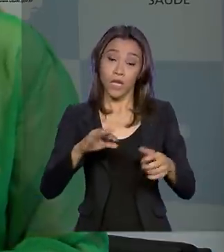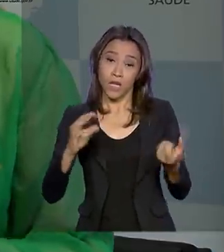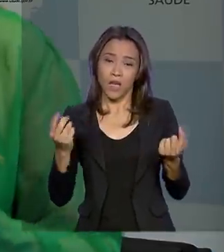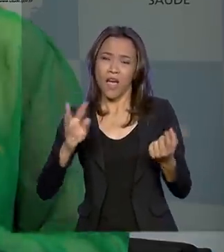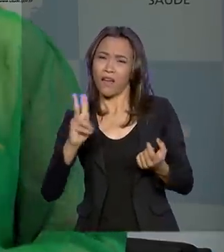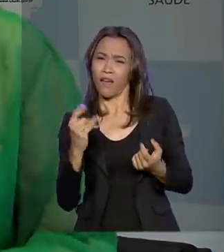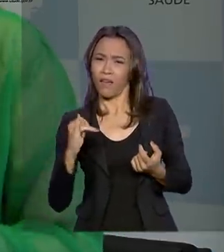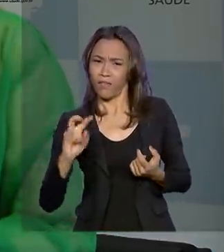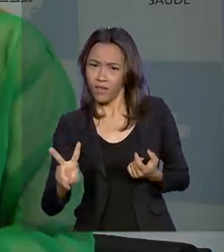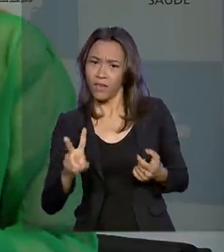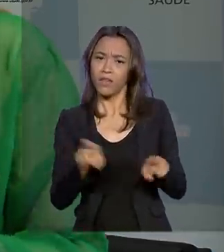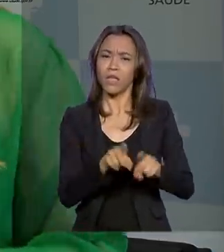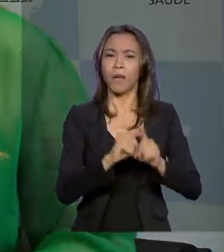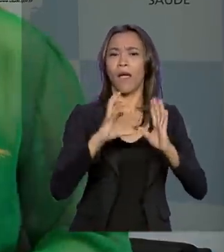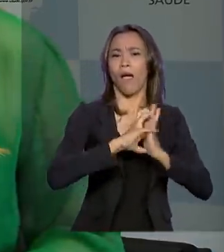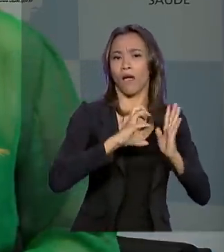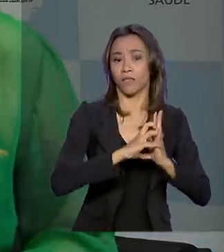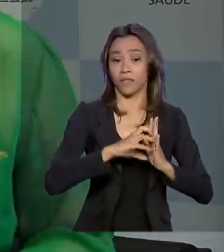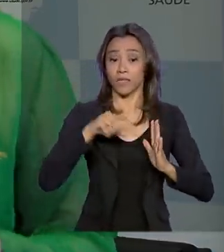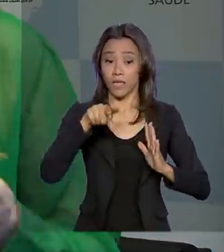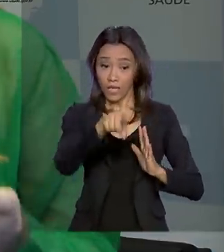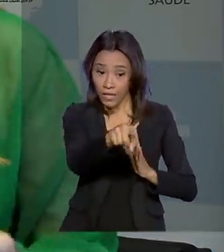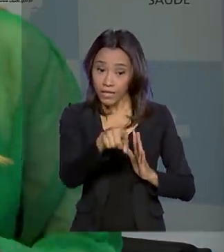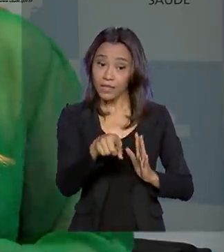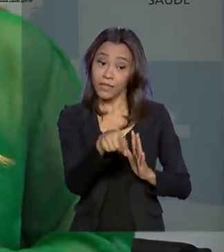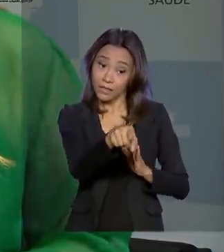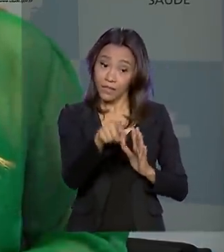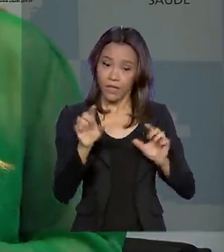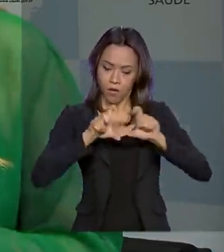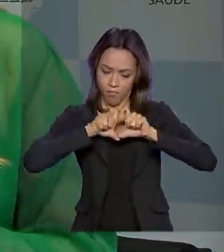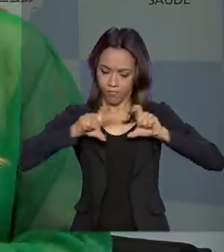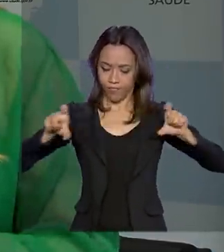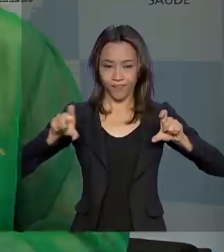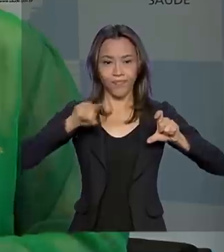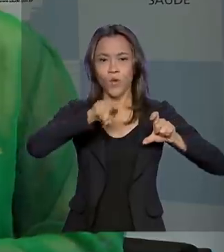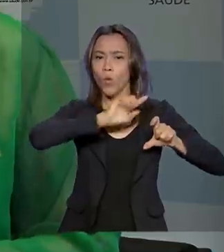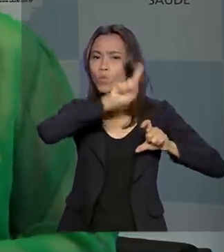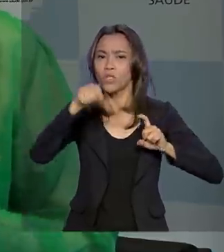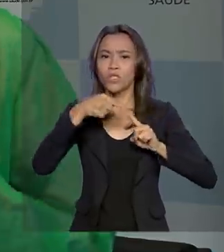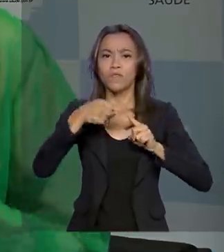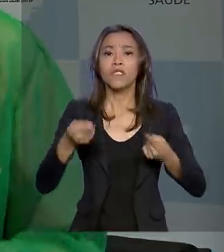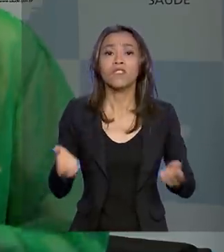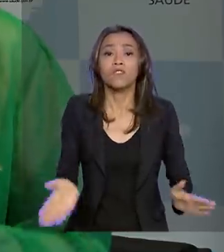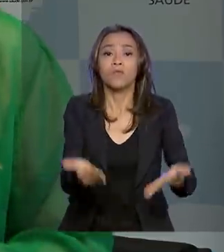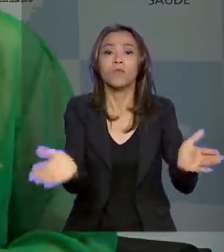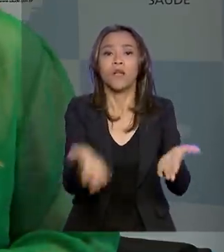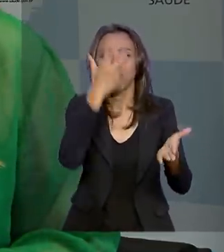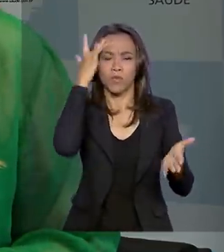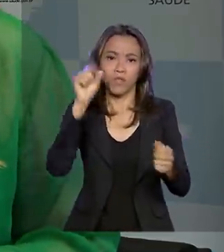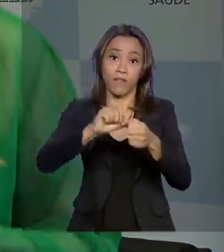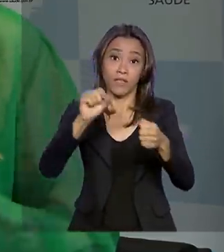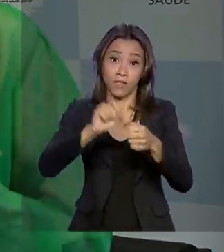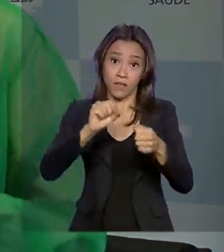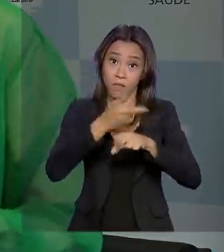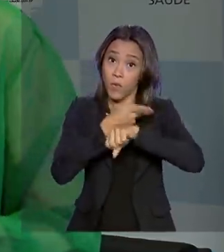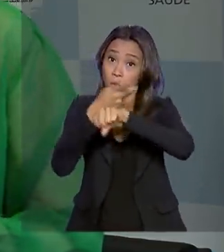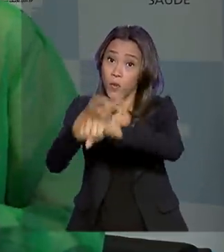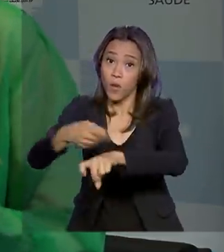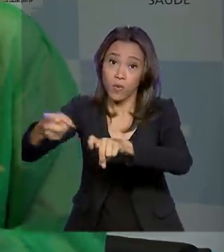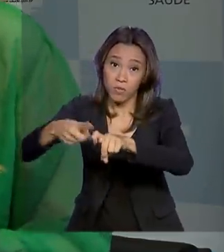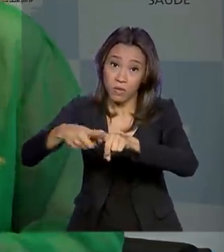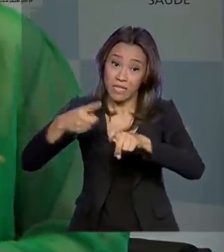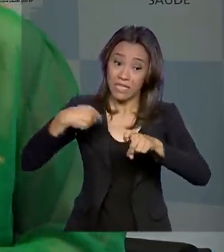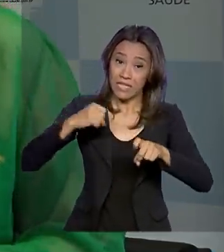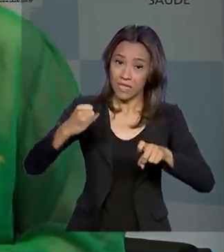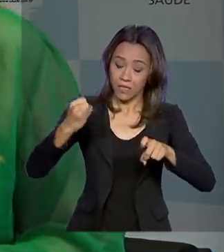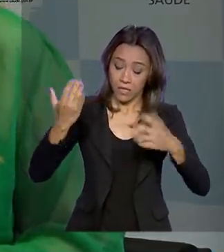Aedes. Com o slogan IC, o objetivo é estimular as pessoas a fazerem o teste, principalmente aquelas com suspeita